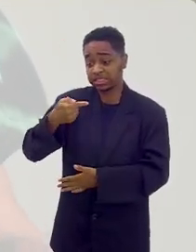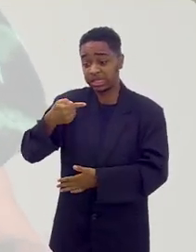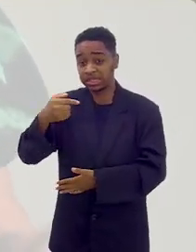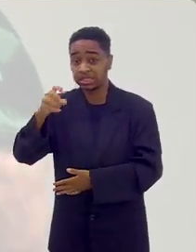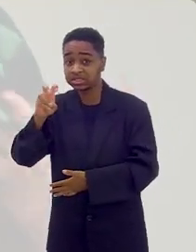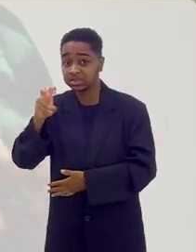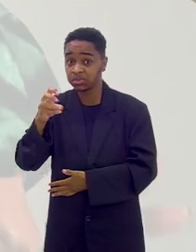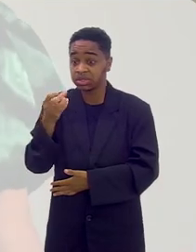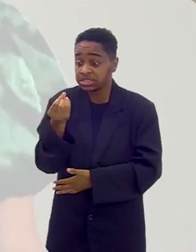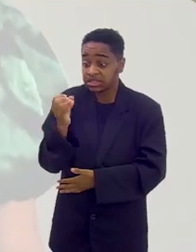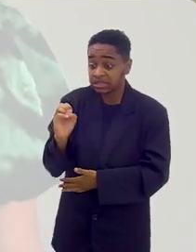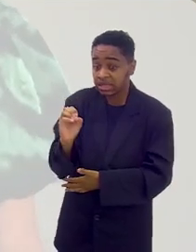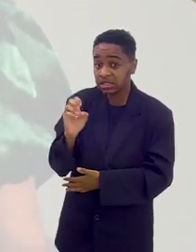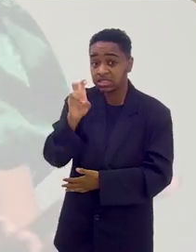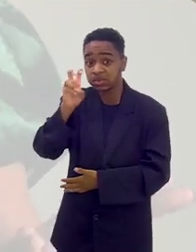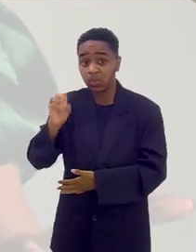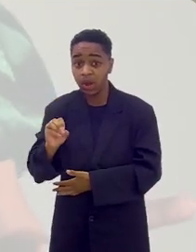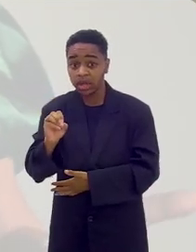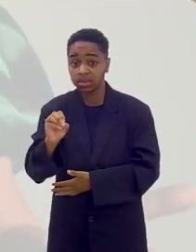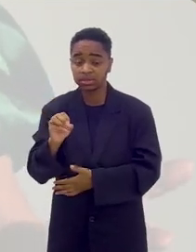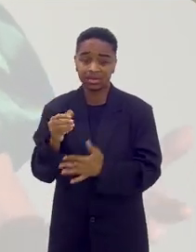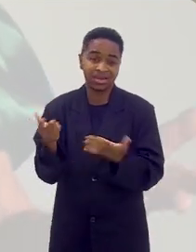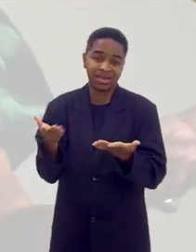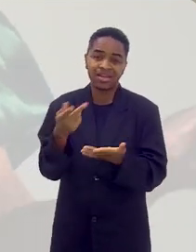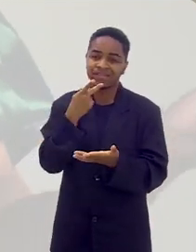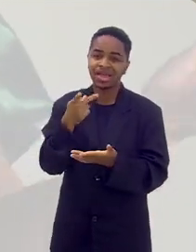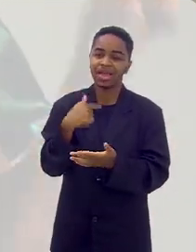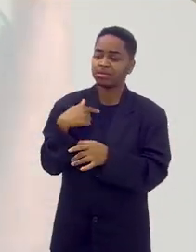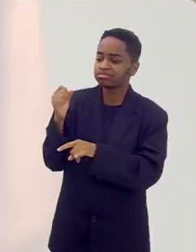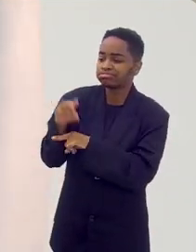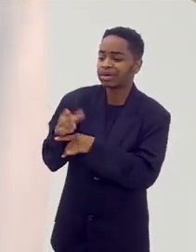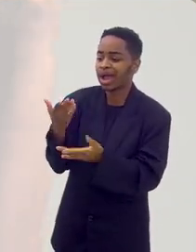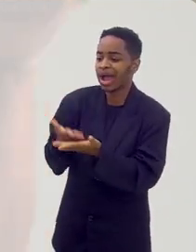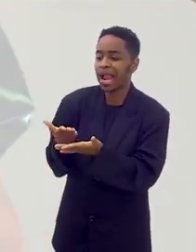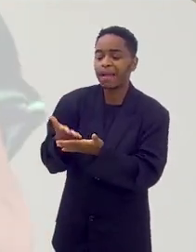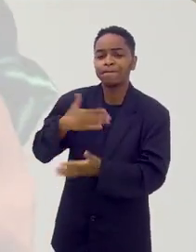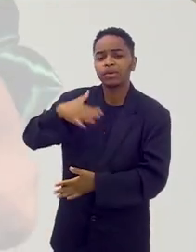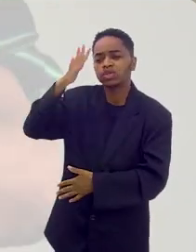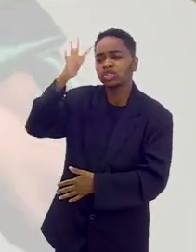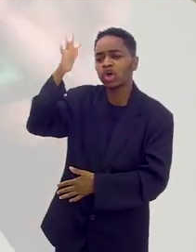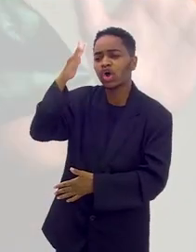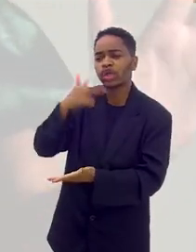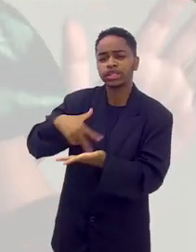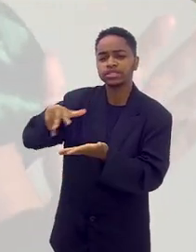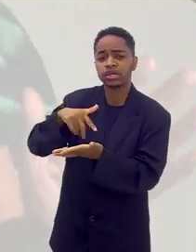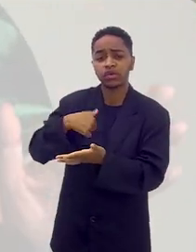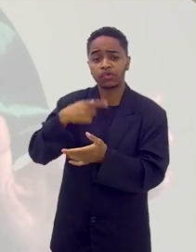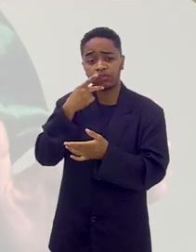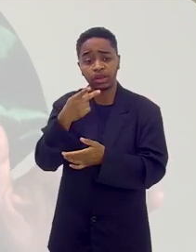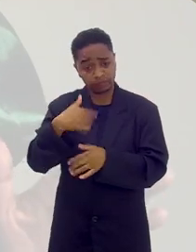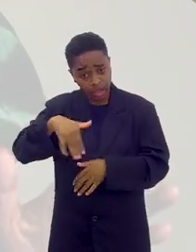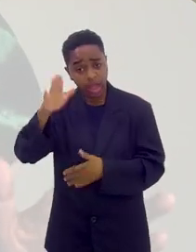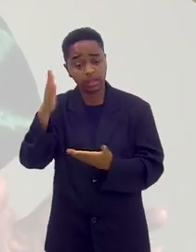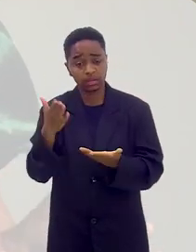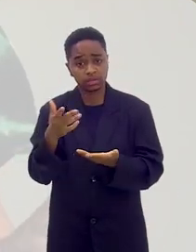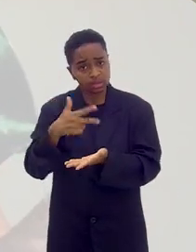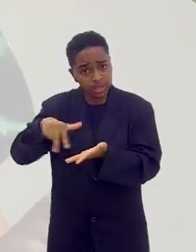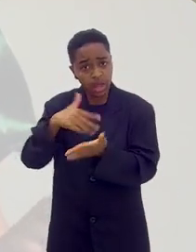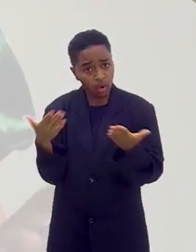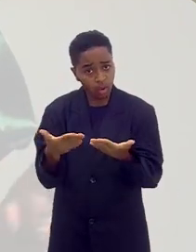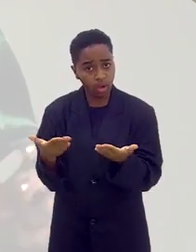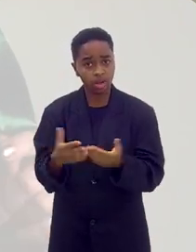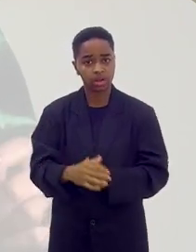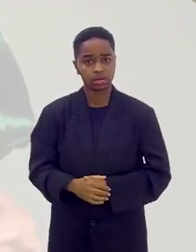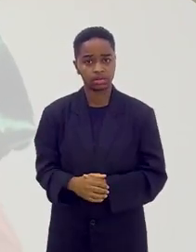70 anos, 60 anos, 50. Ah, eu estou aqui assim, meu sonho era dançar. Eu falei, tu vai,